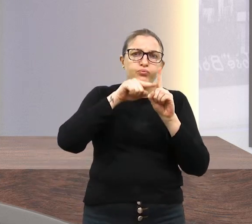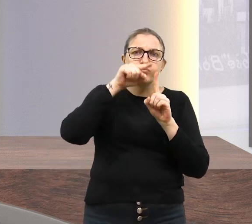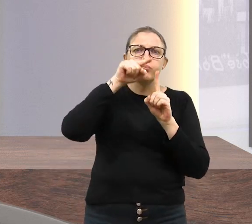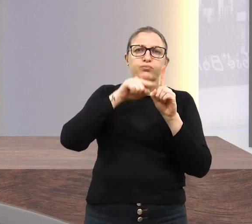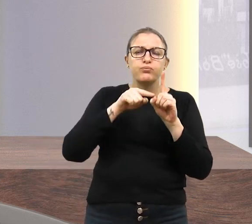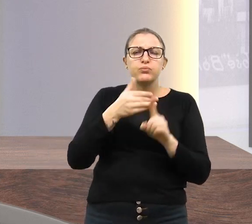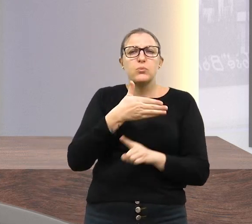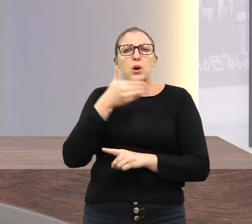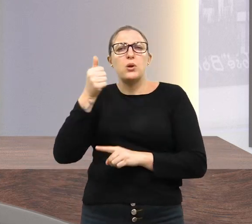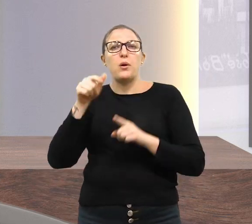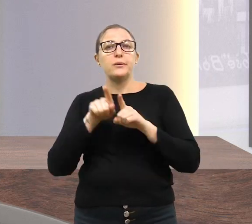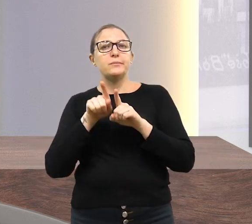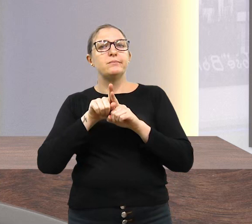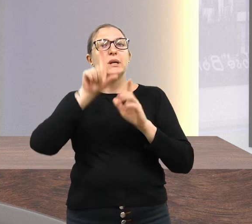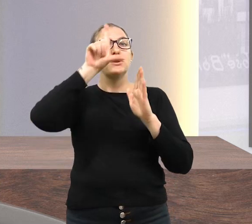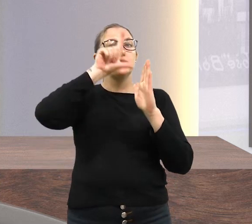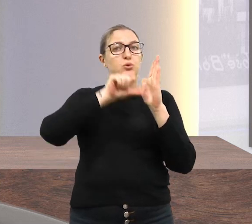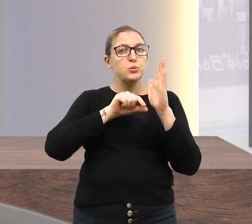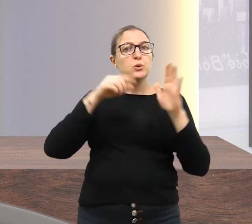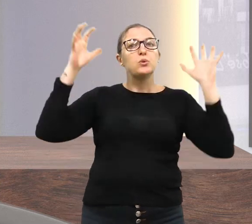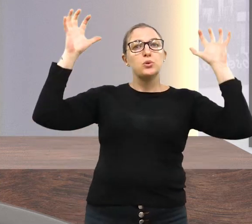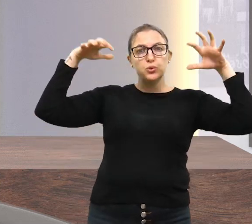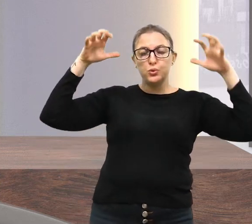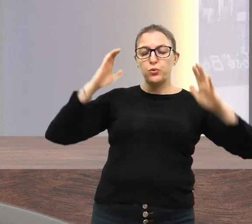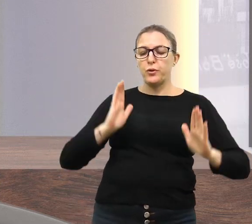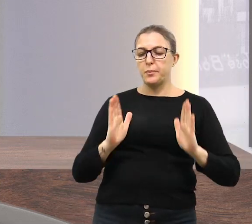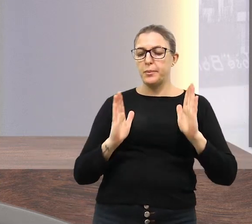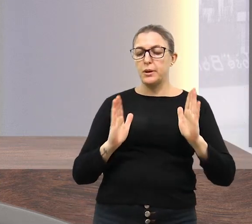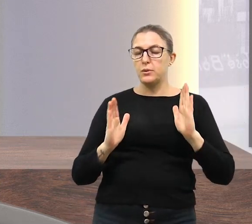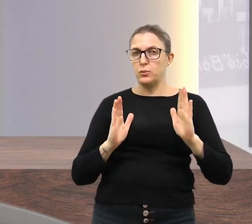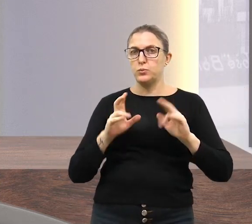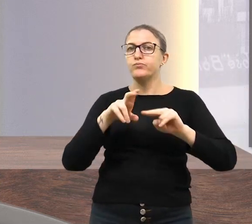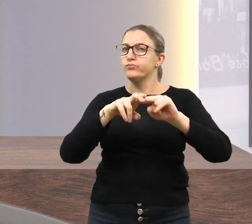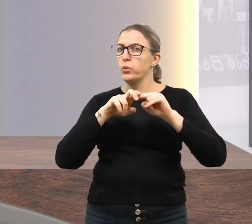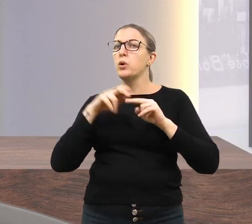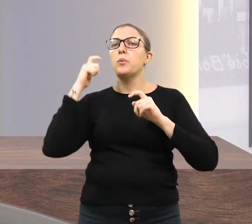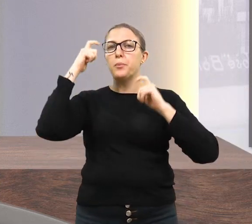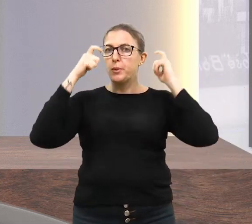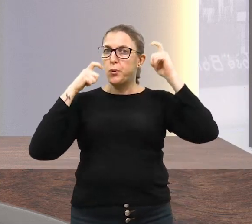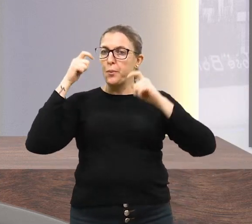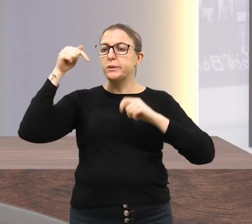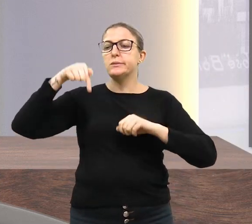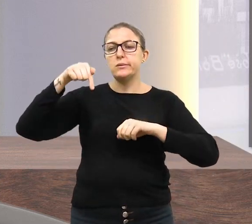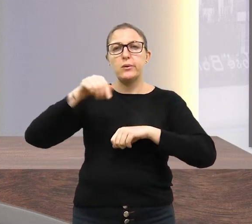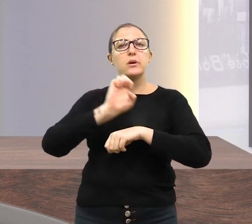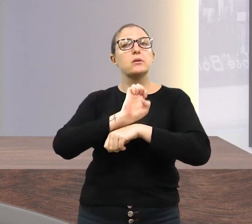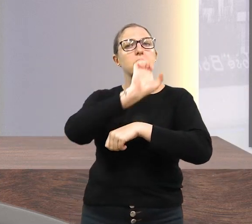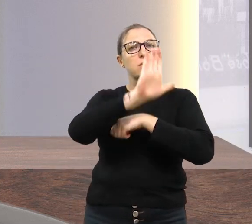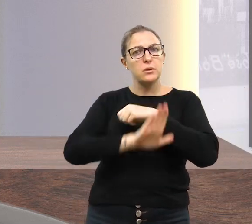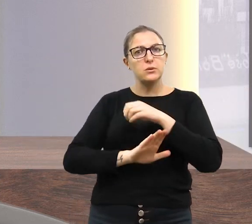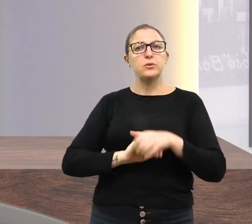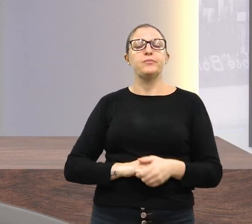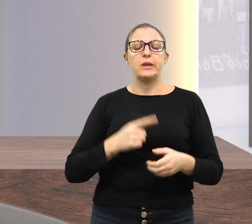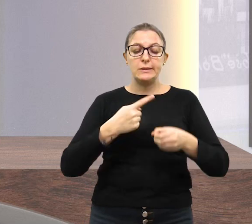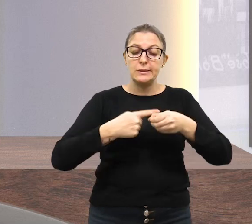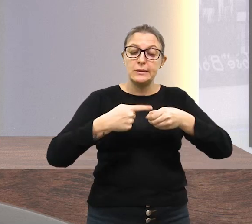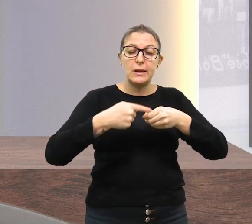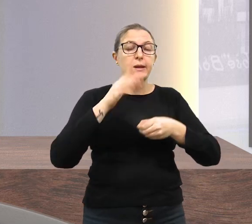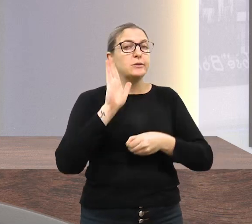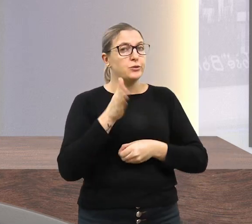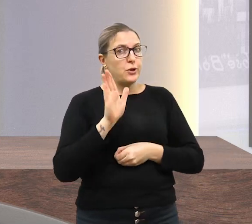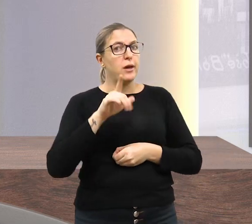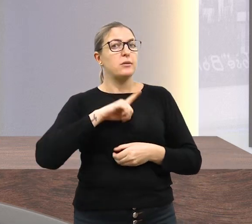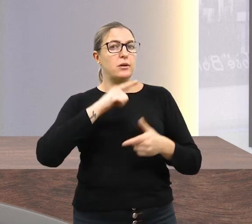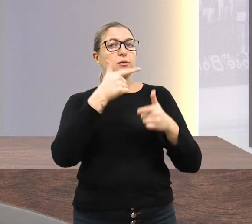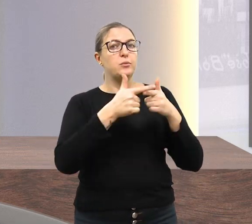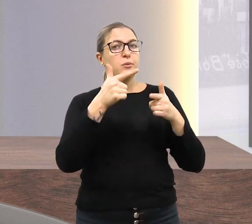diminuição das chuvas durante o período, o que pode ser motivo de preocupação em Erechim. A cidade já sofreu com